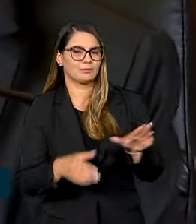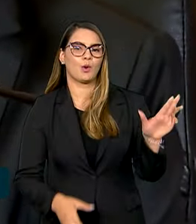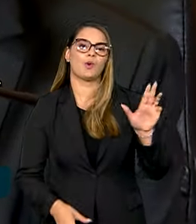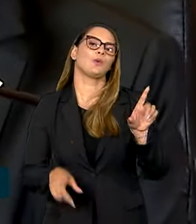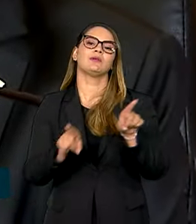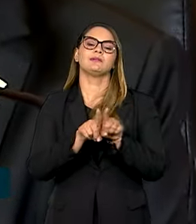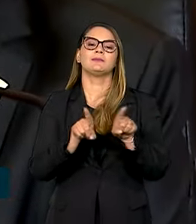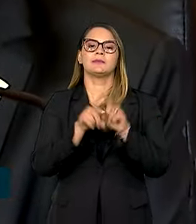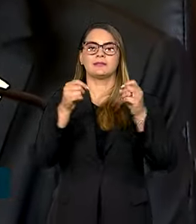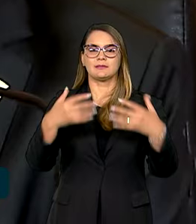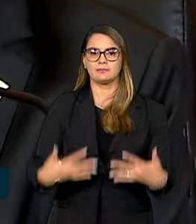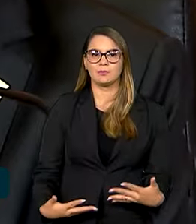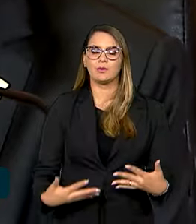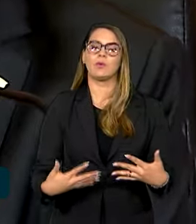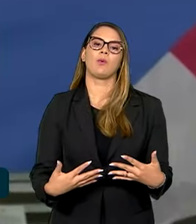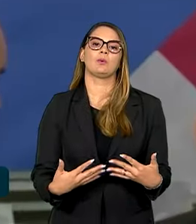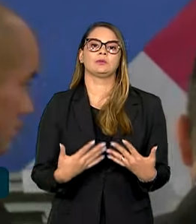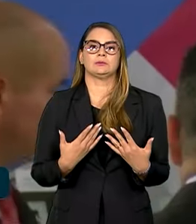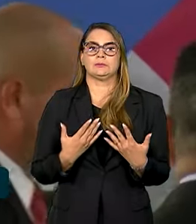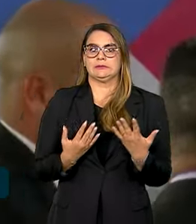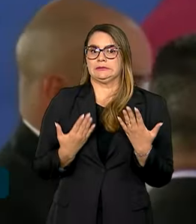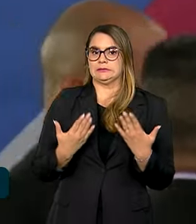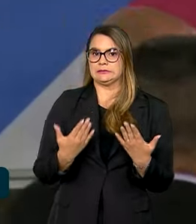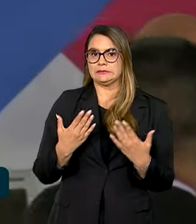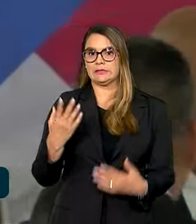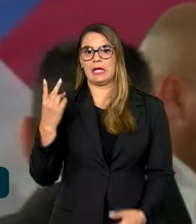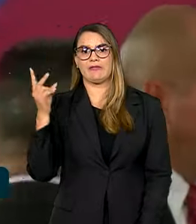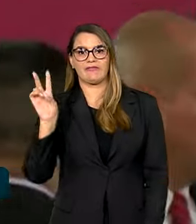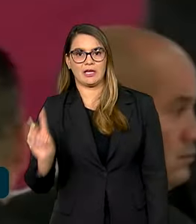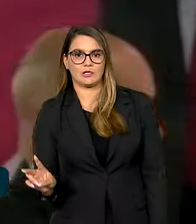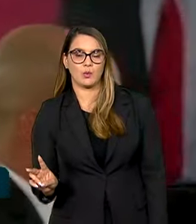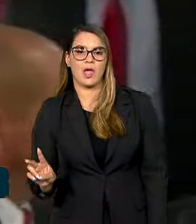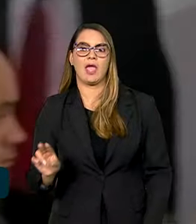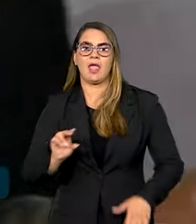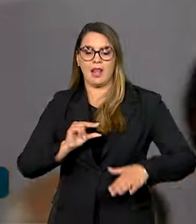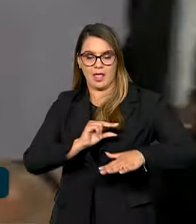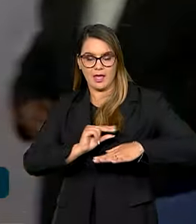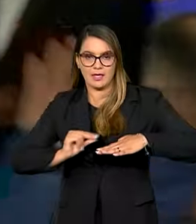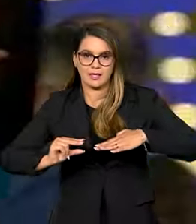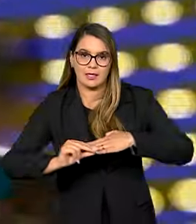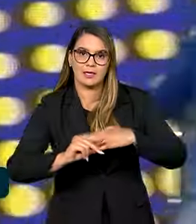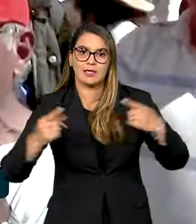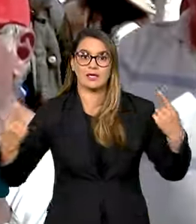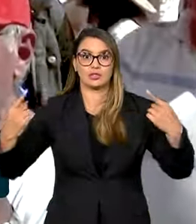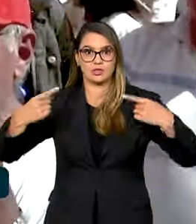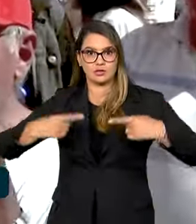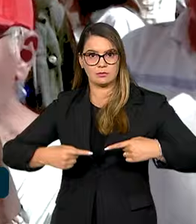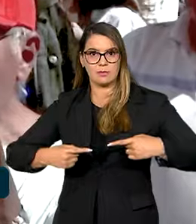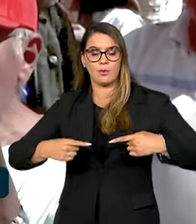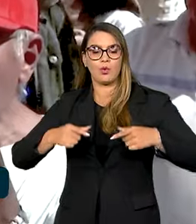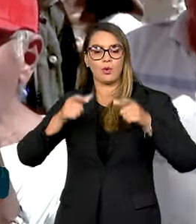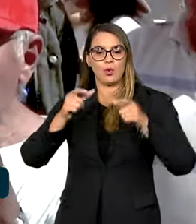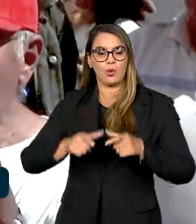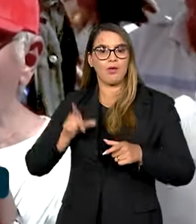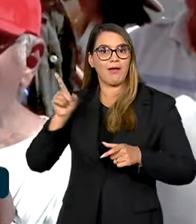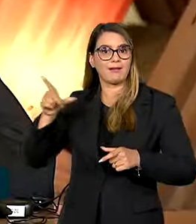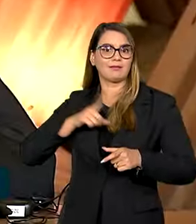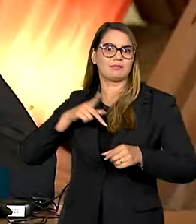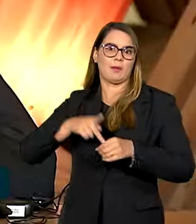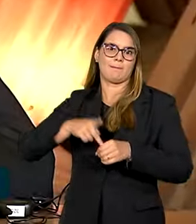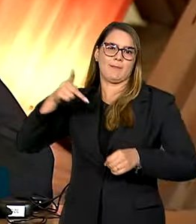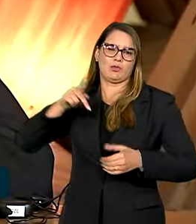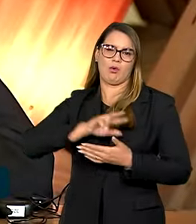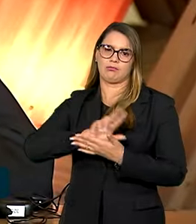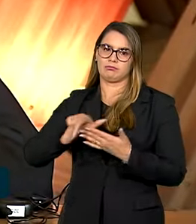também falou da escalada de tensão entre Venezuela e Guiana pela disputa na região de Essequibo, rica em petróleo.